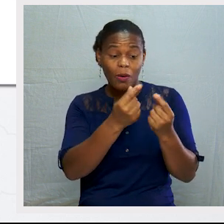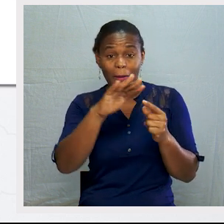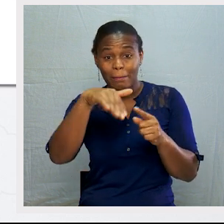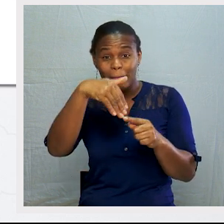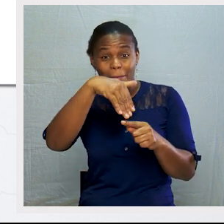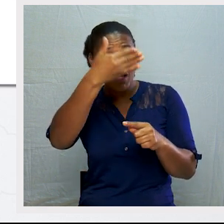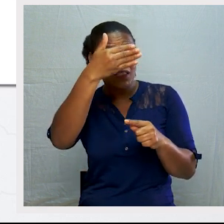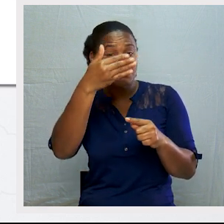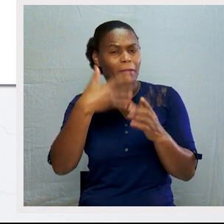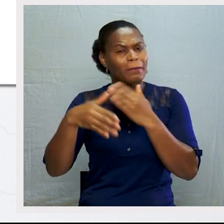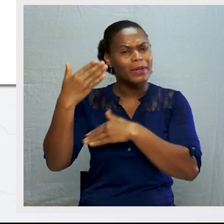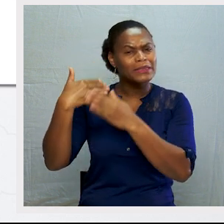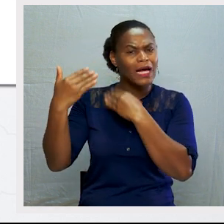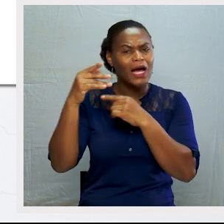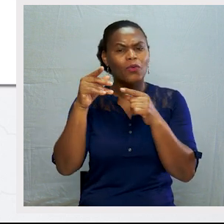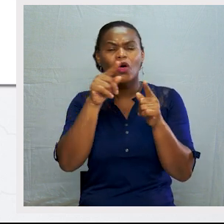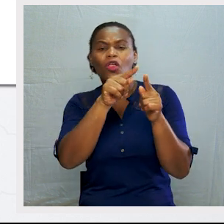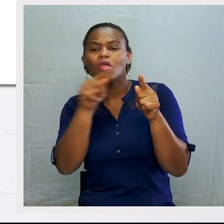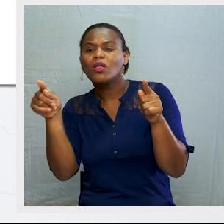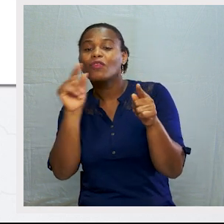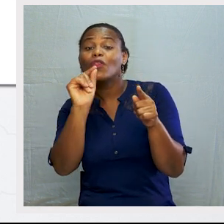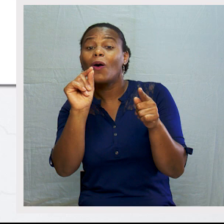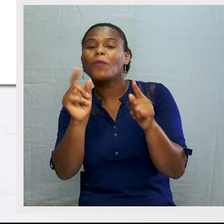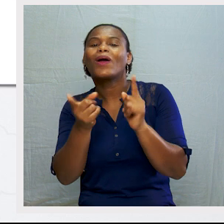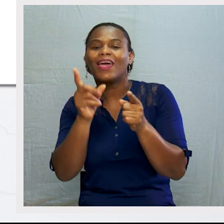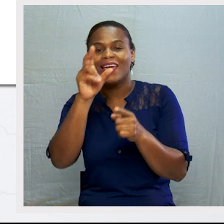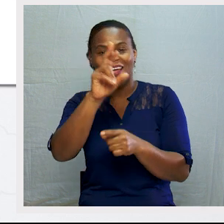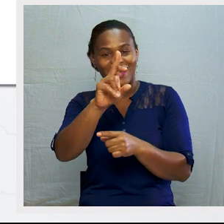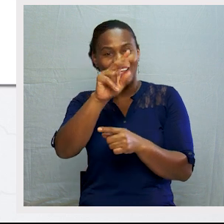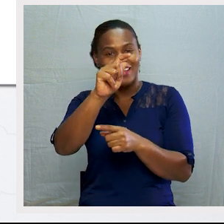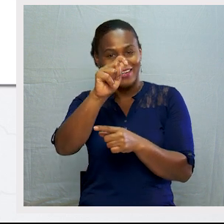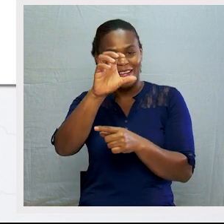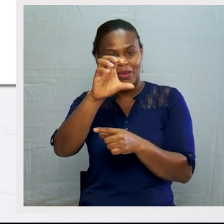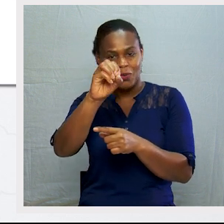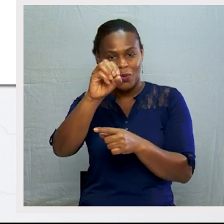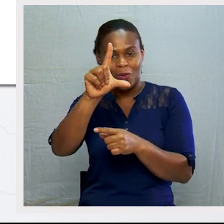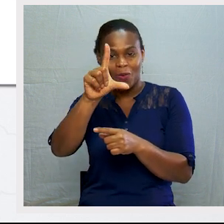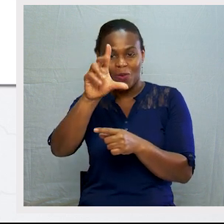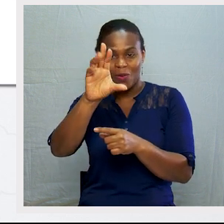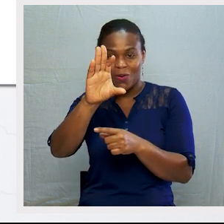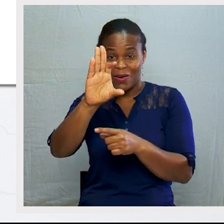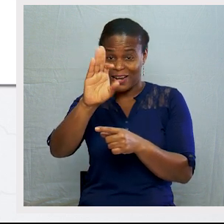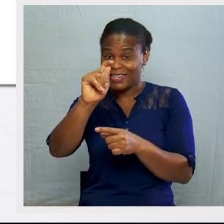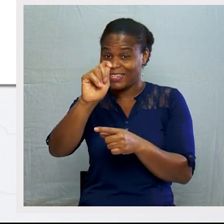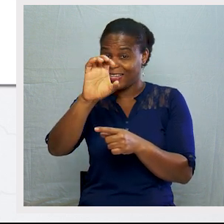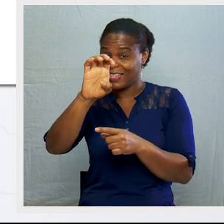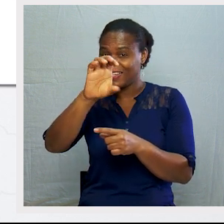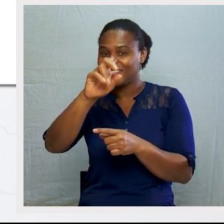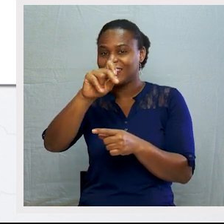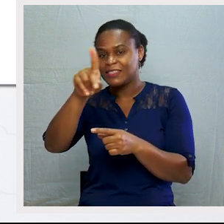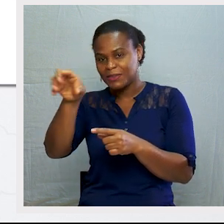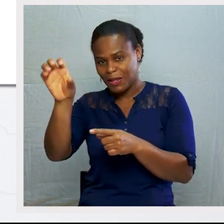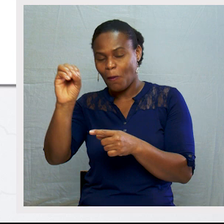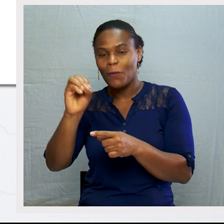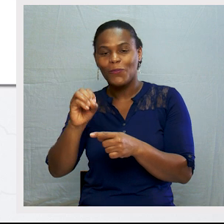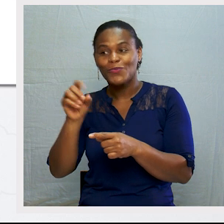econômica do passado era a Recoleção. Muito bem, está certo. Muito bem.